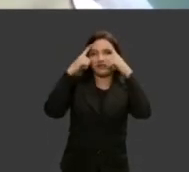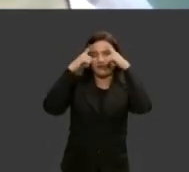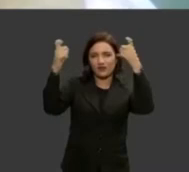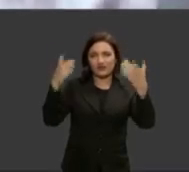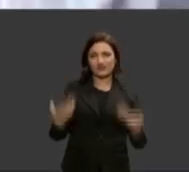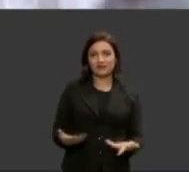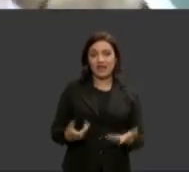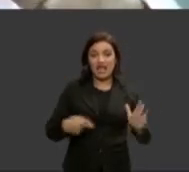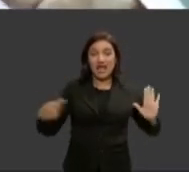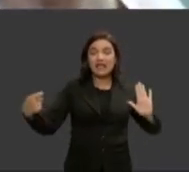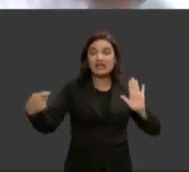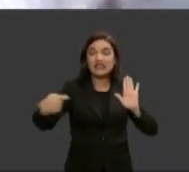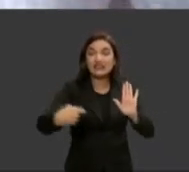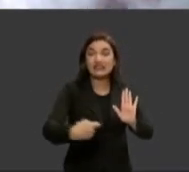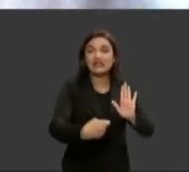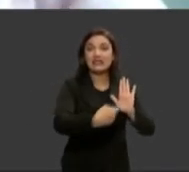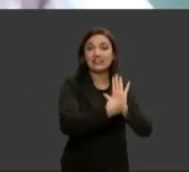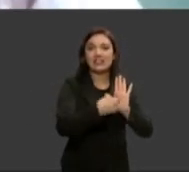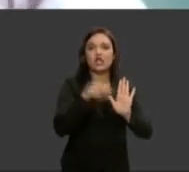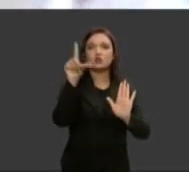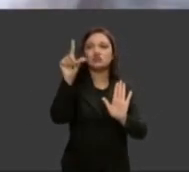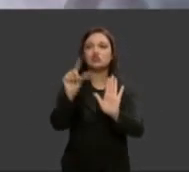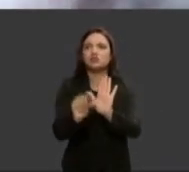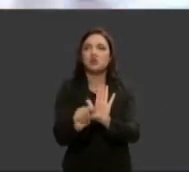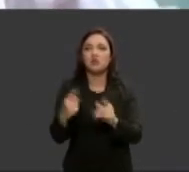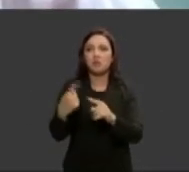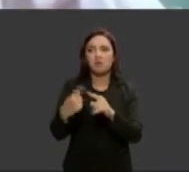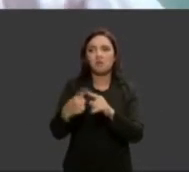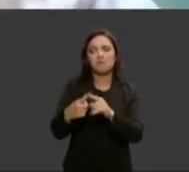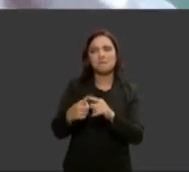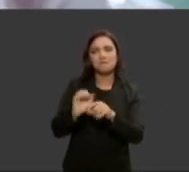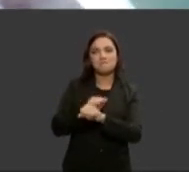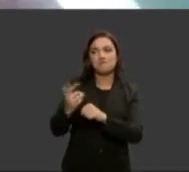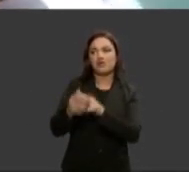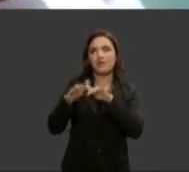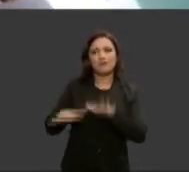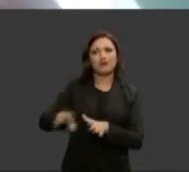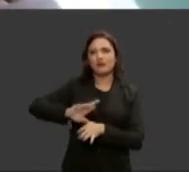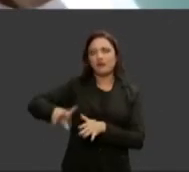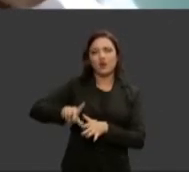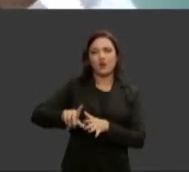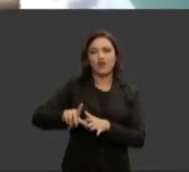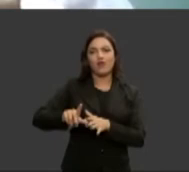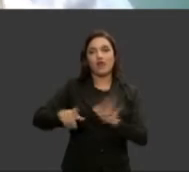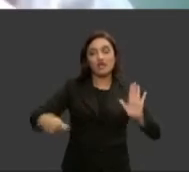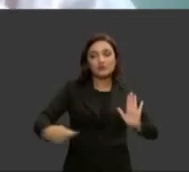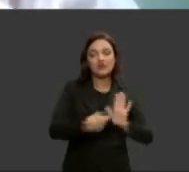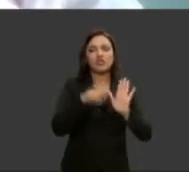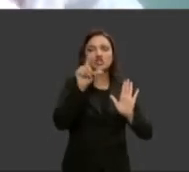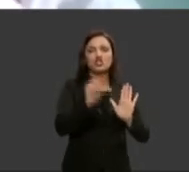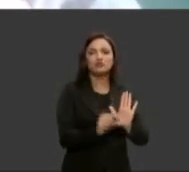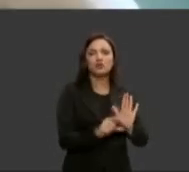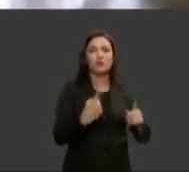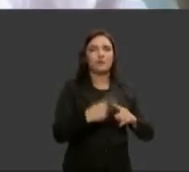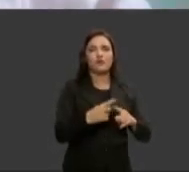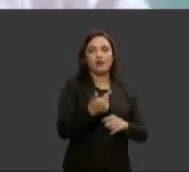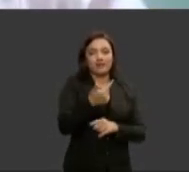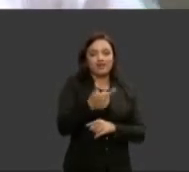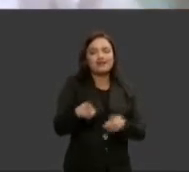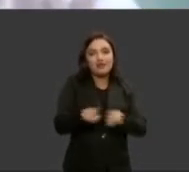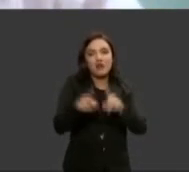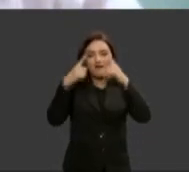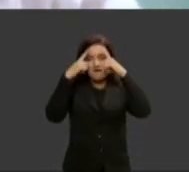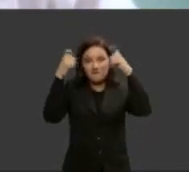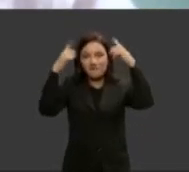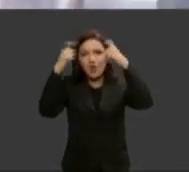denúncia caindo porque estamos em pandemia a mulher não pode ligar na frente do agressor gostaria de estar vendo aqueles números caindo porque as